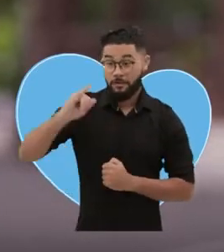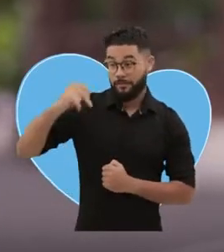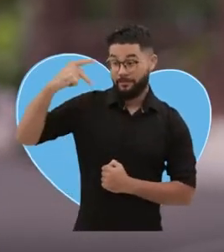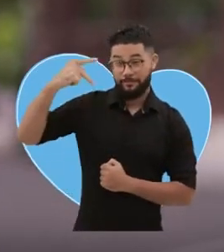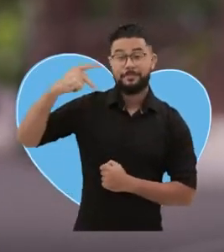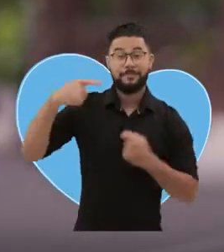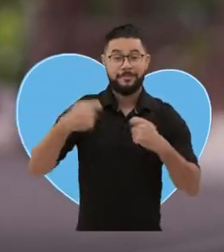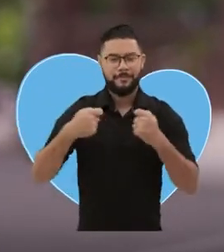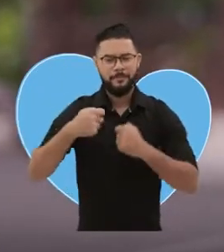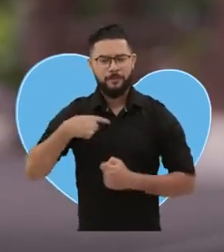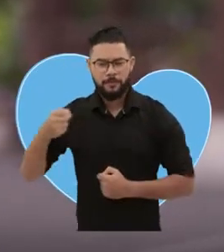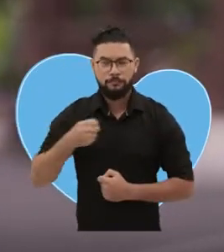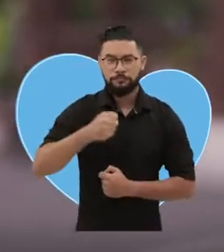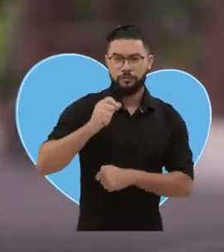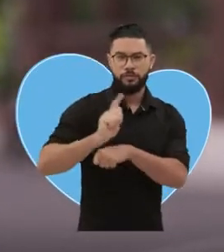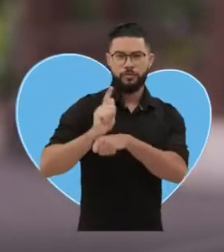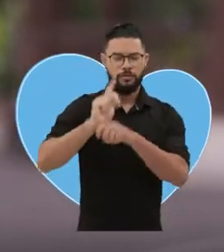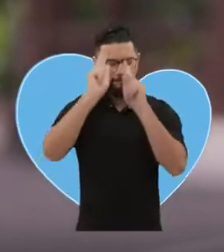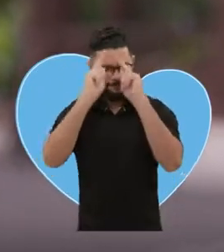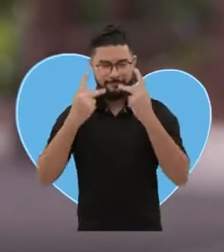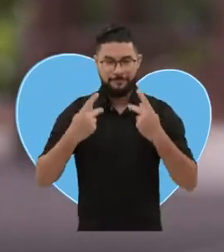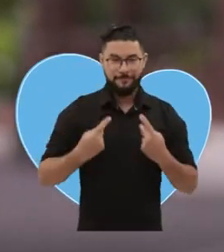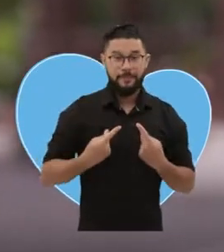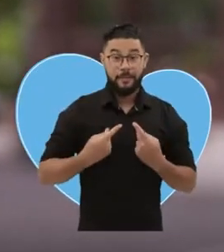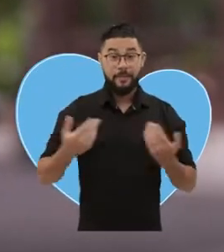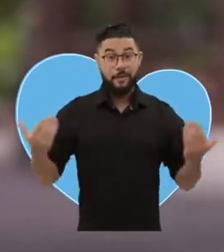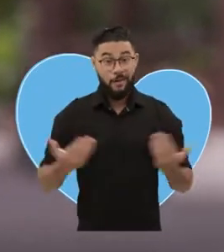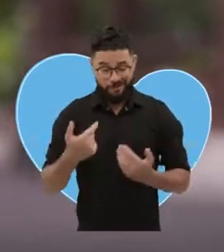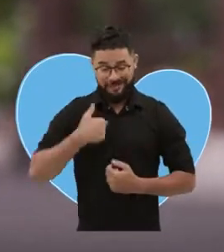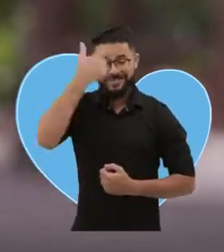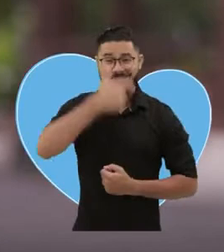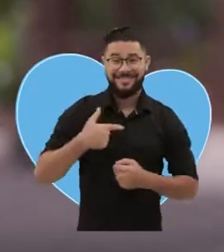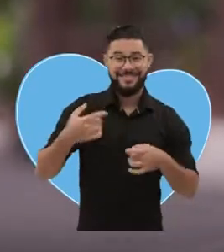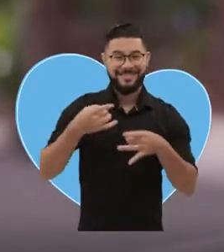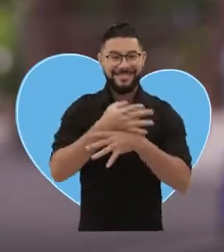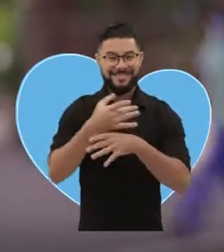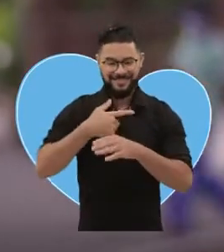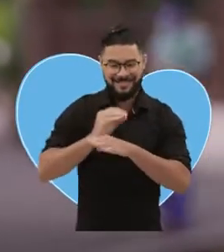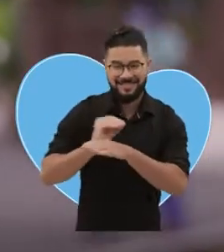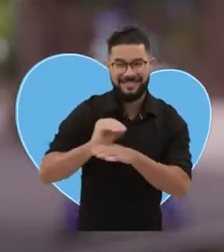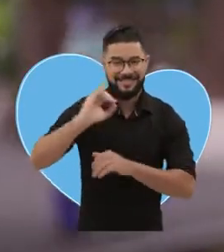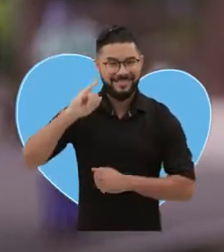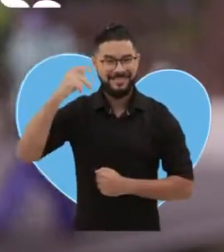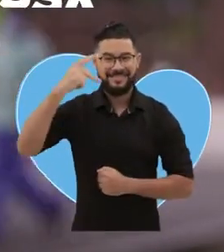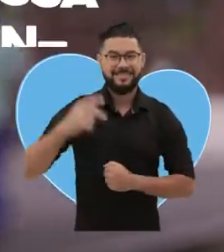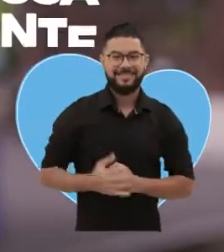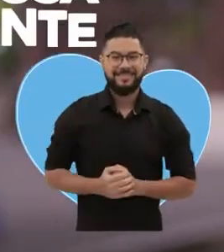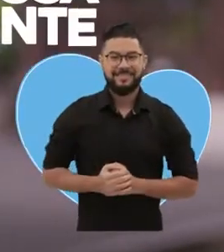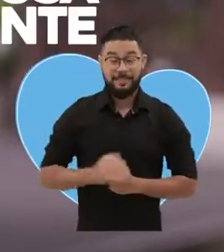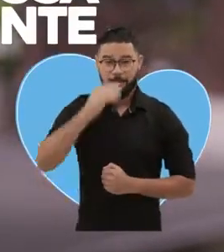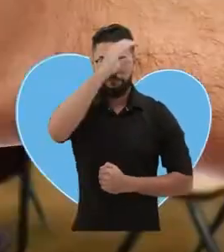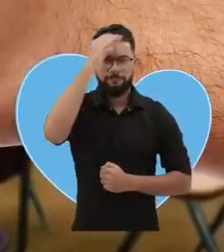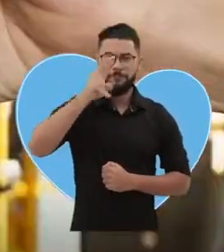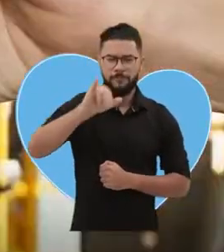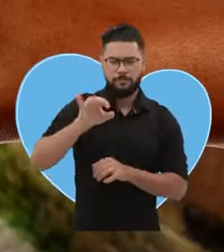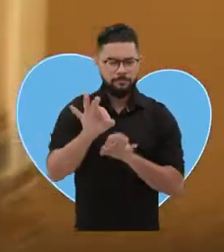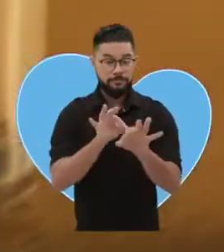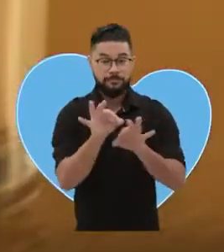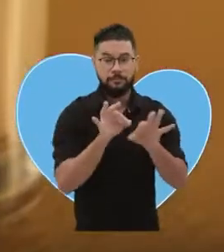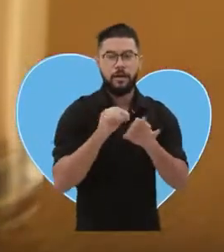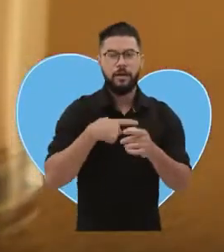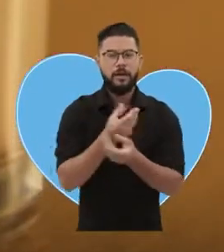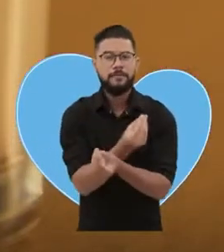continuar assim. João Pessoa precisa de um gestor humanizado. E eu estou pronto para cuidar da nossa gente.